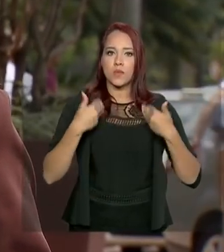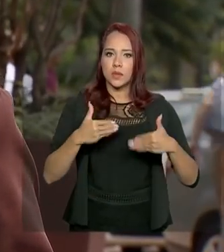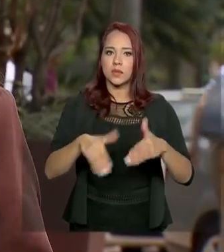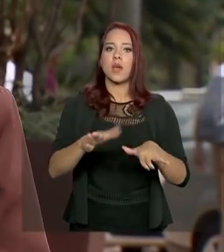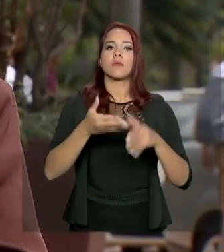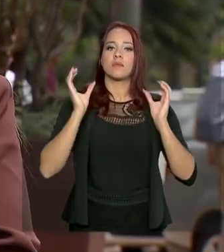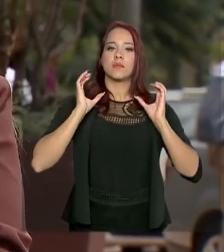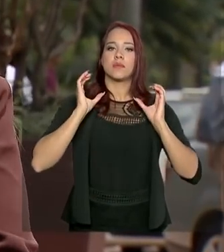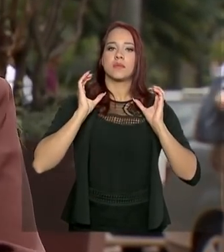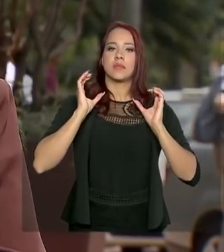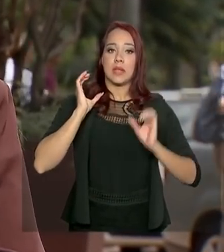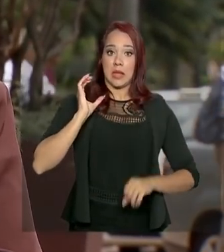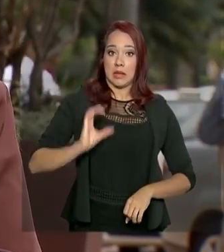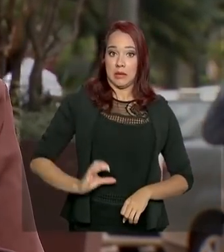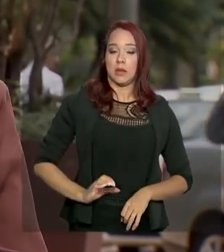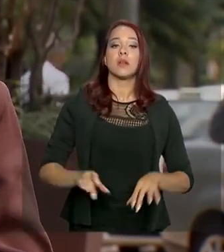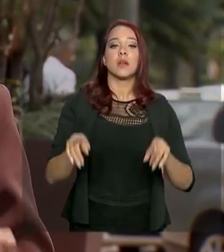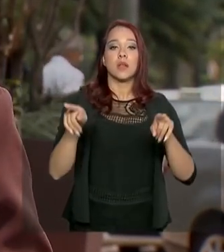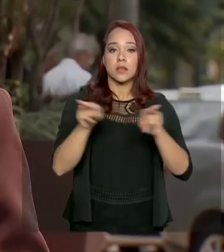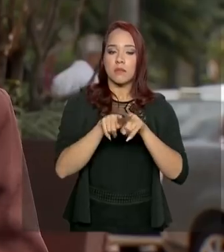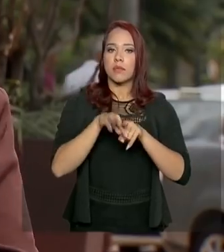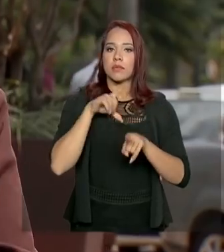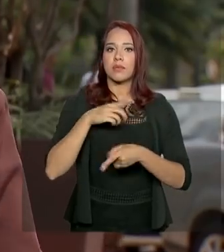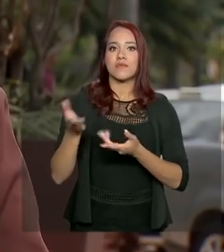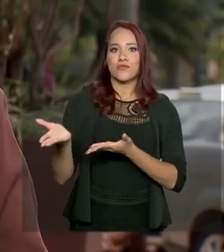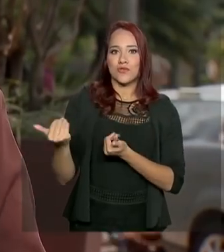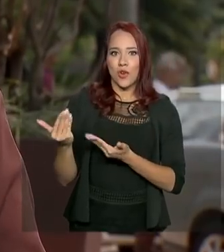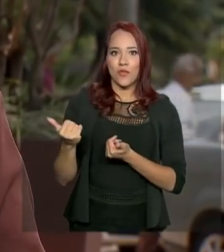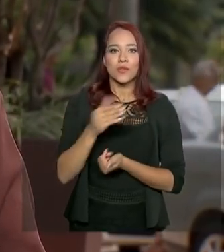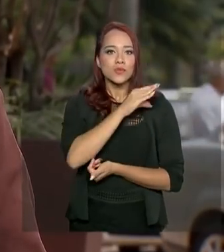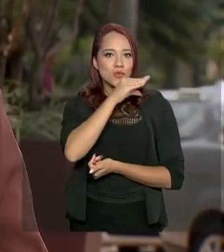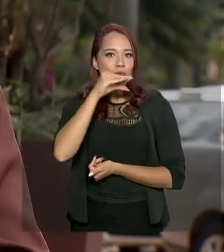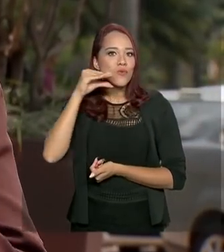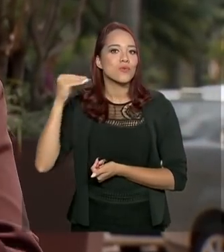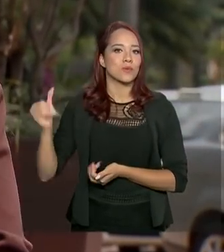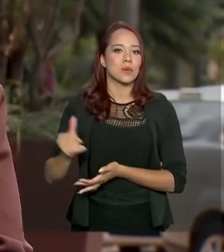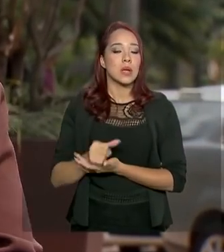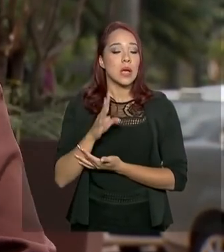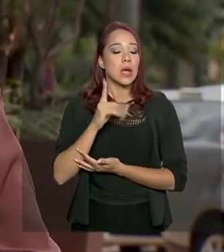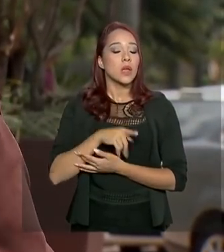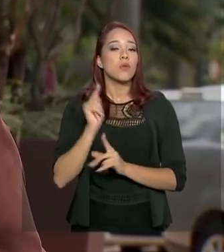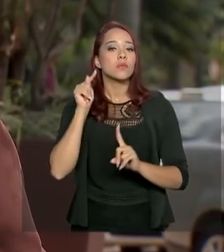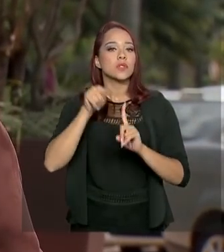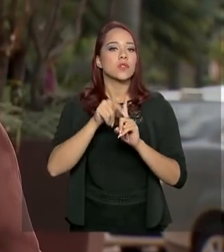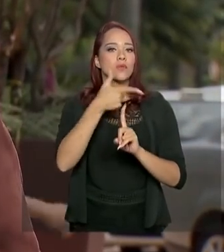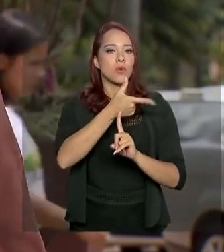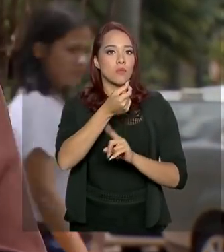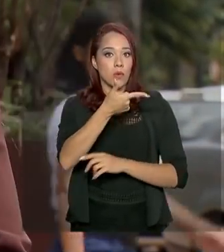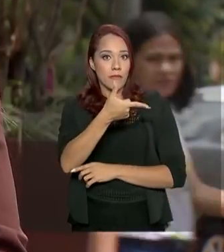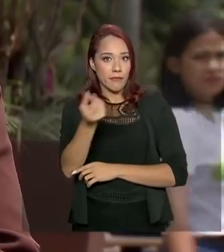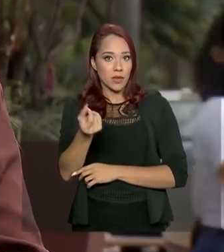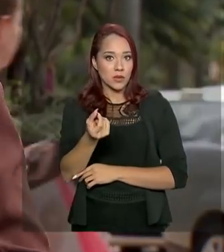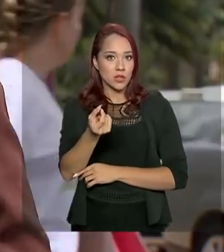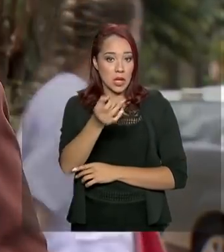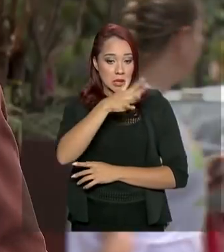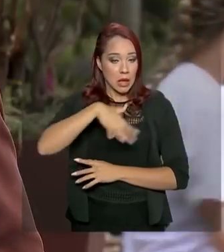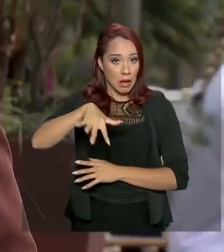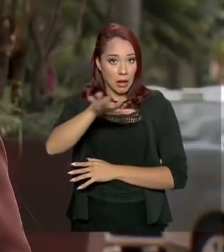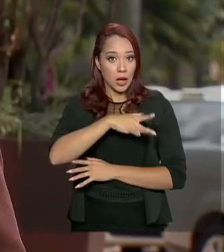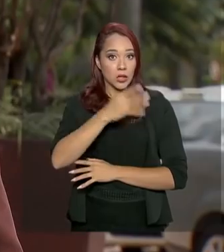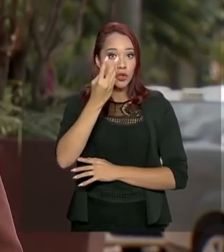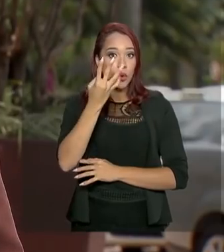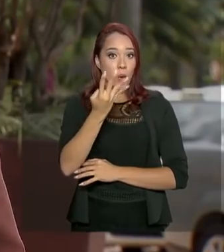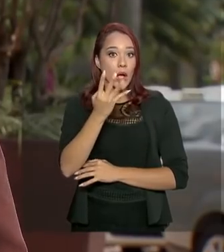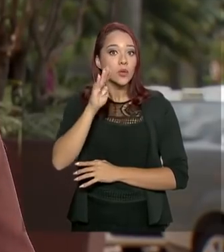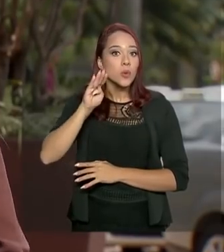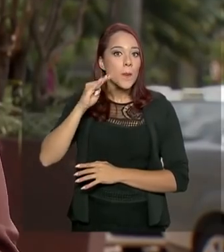da Cidadania estão também os jovens e os adolescentes. E a meta é em 2020, no universo de 4